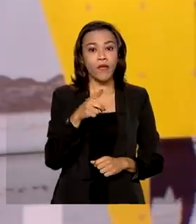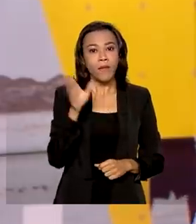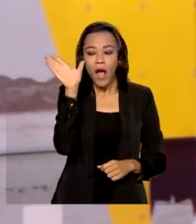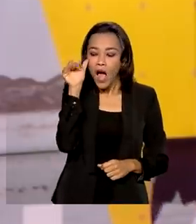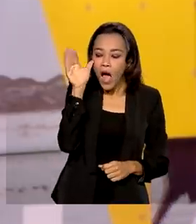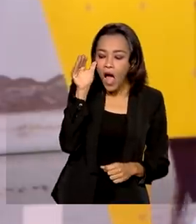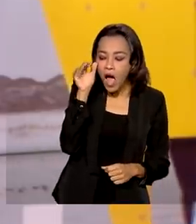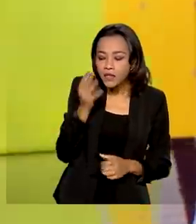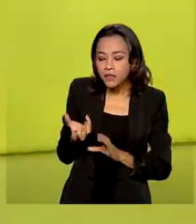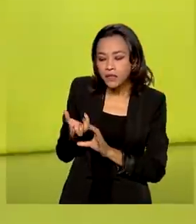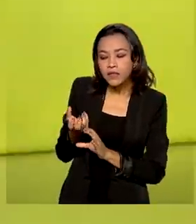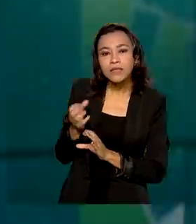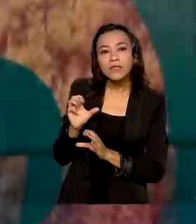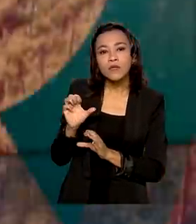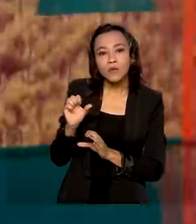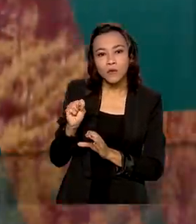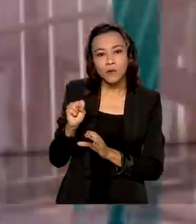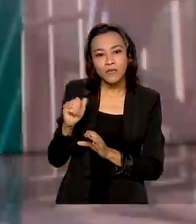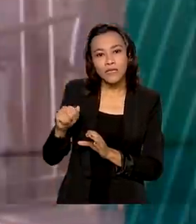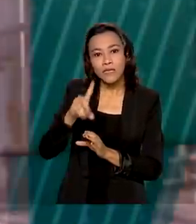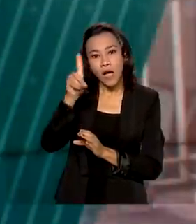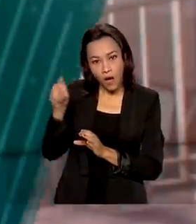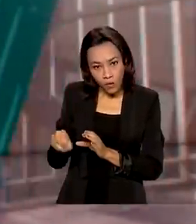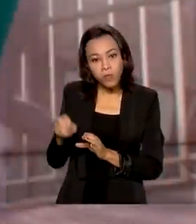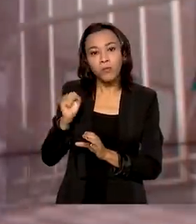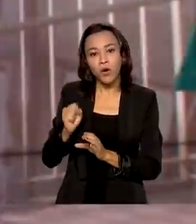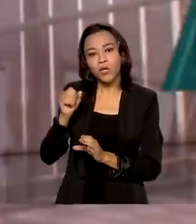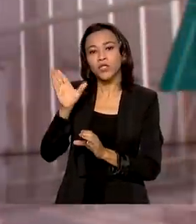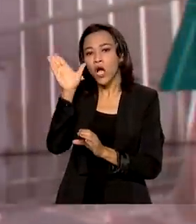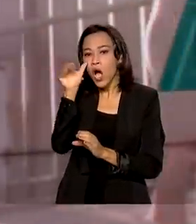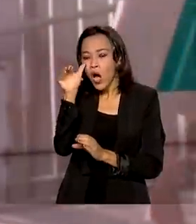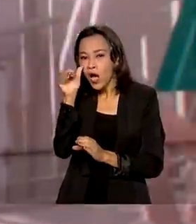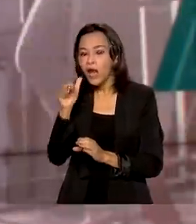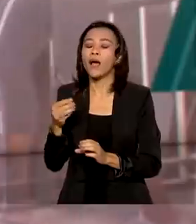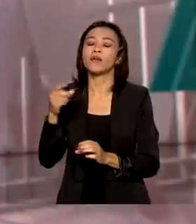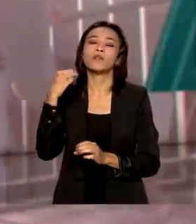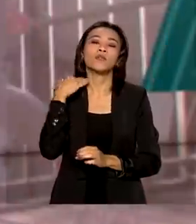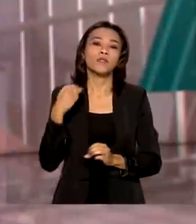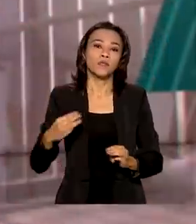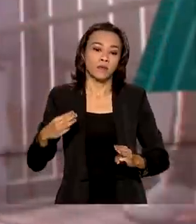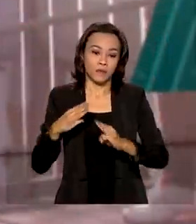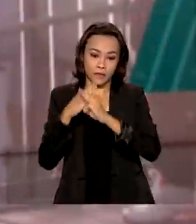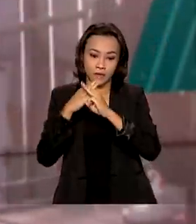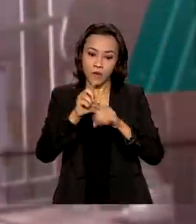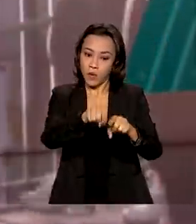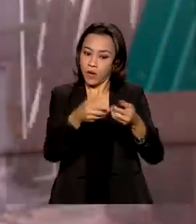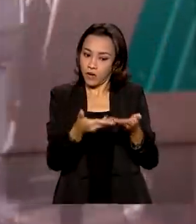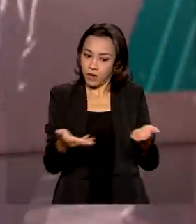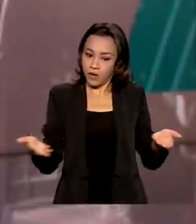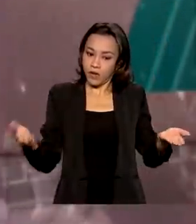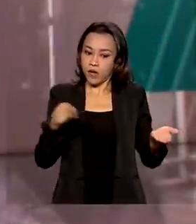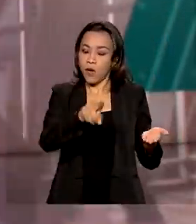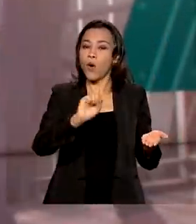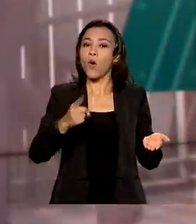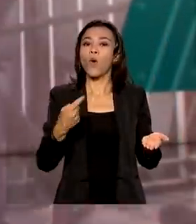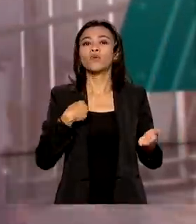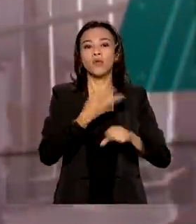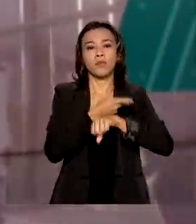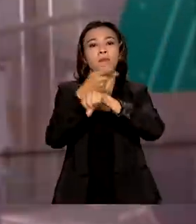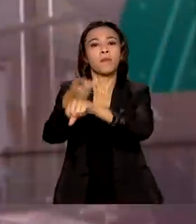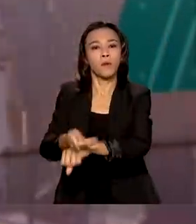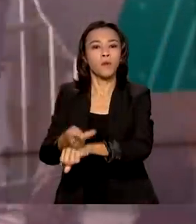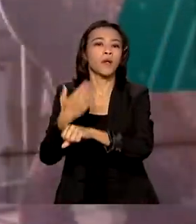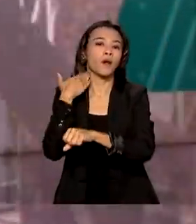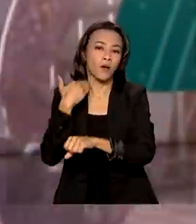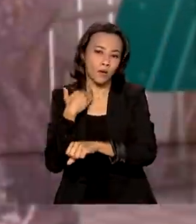ao saldo do FGTS pode ser feita no site da Caixa, pelo aplicativo FGTS e também no Balcão de Atendimento de Agências da